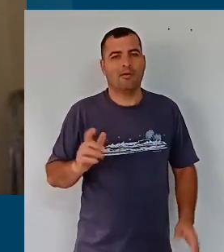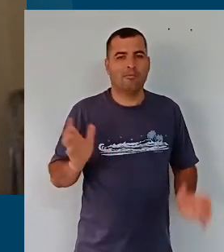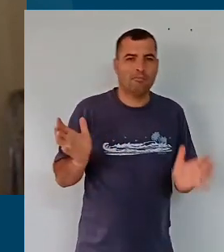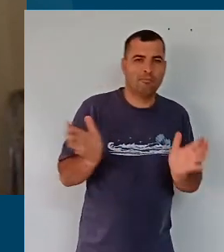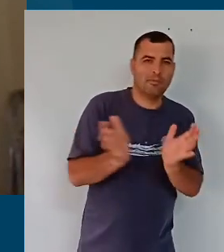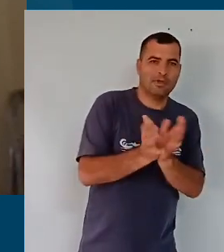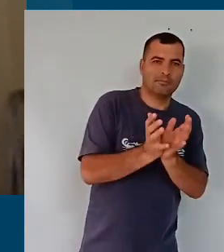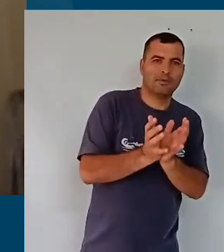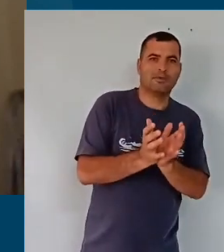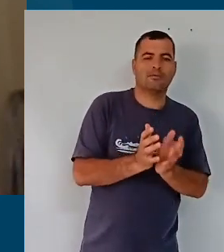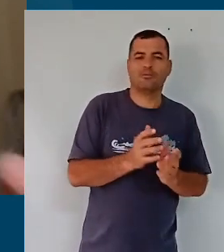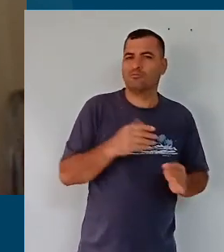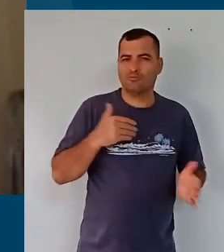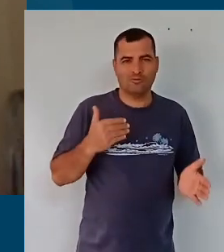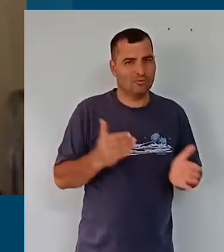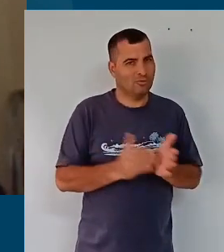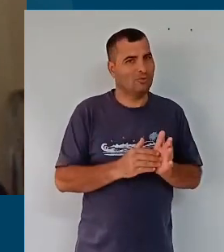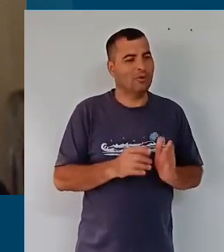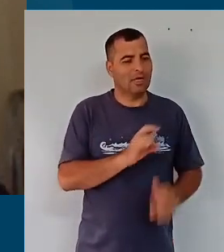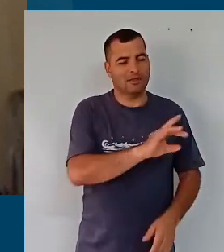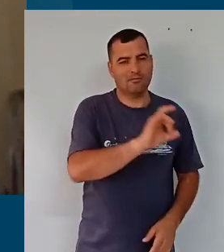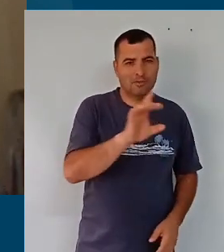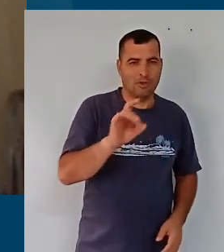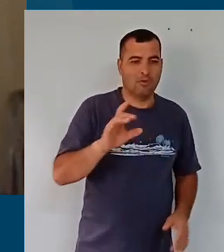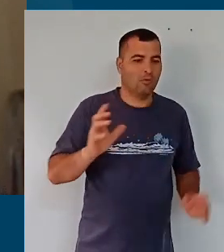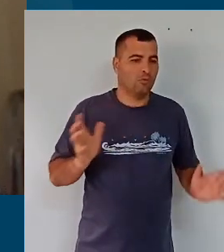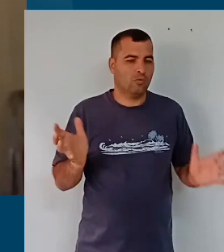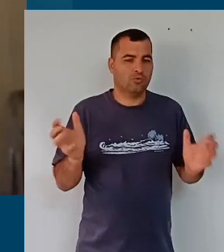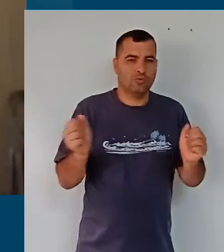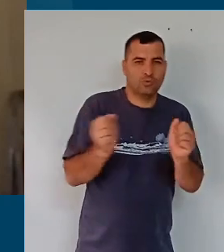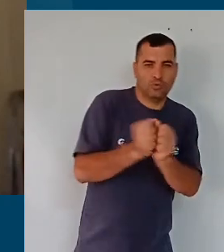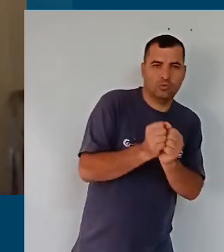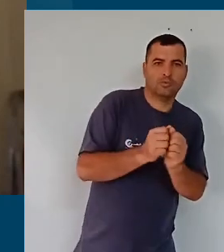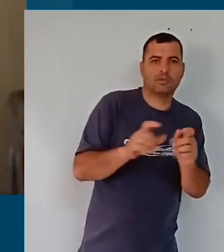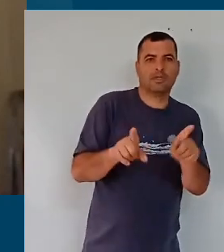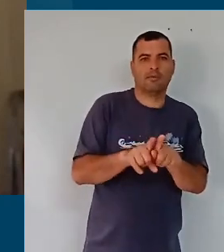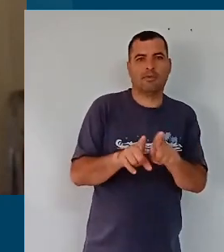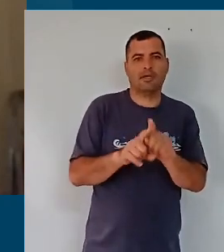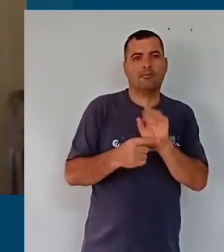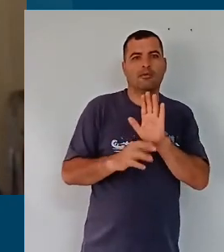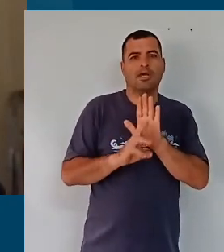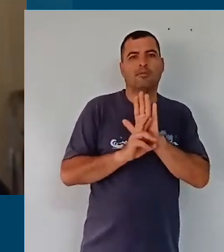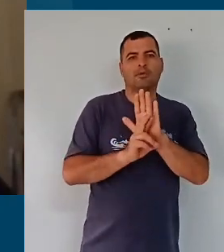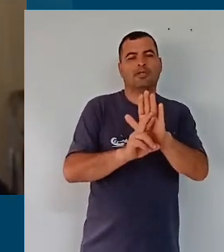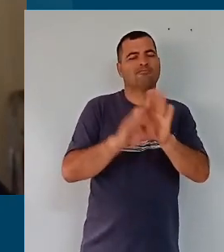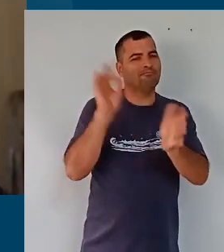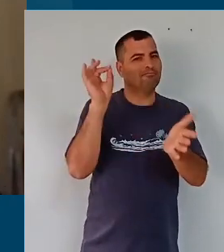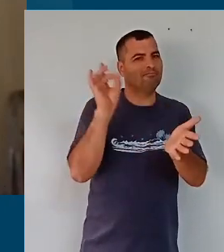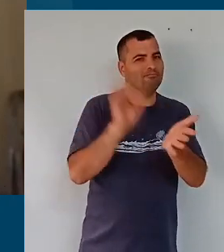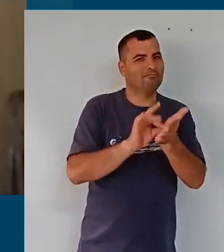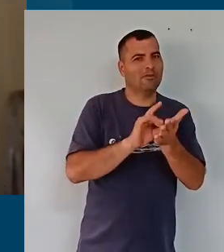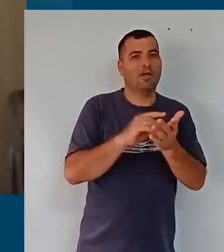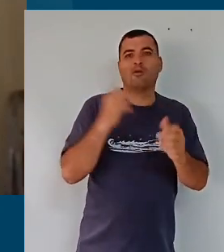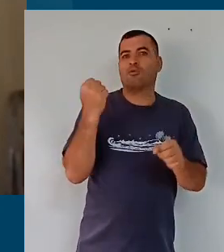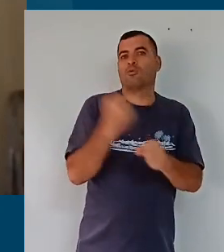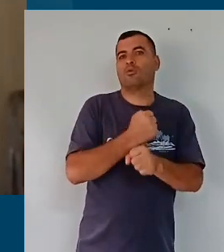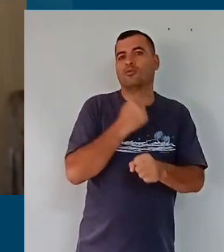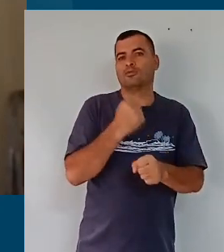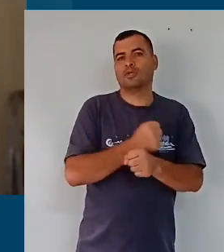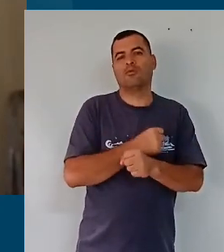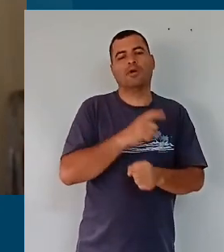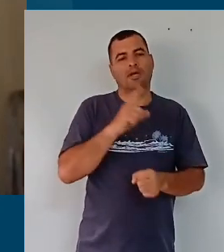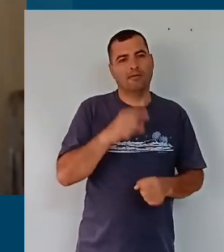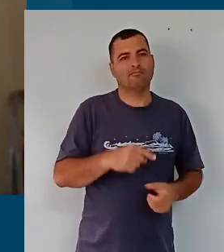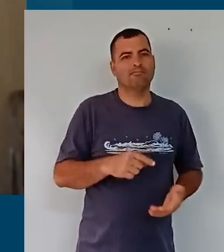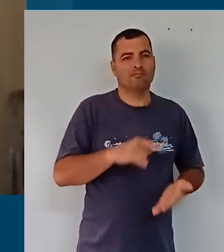participação no portal com as contribuições individuais e coletivas que representam muito a construção